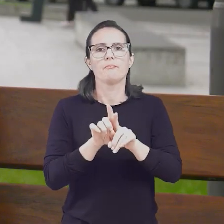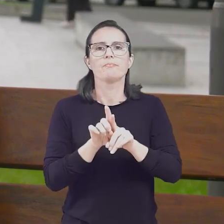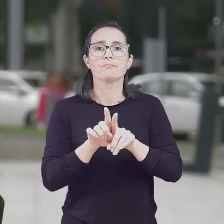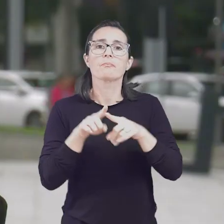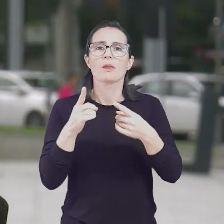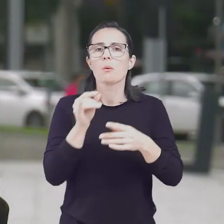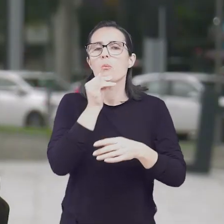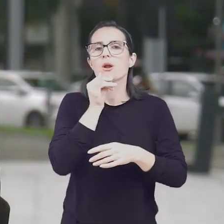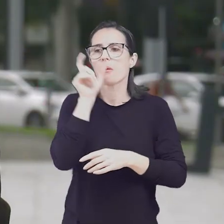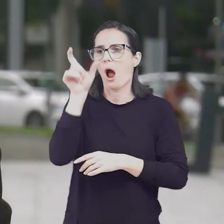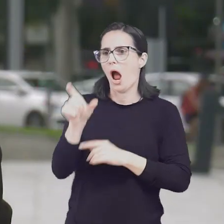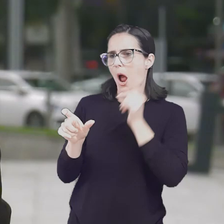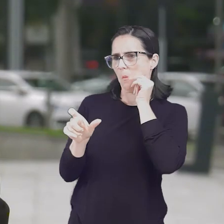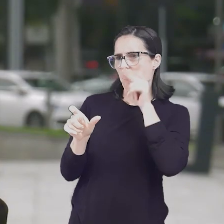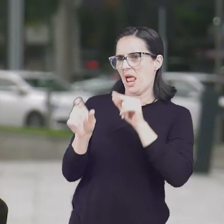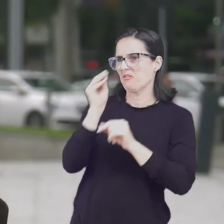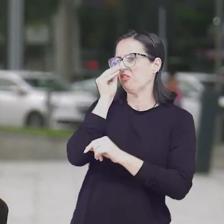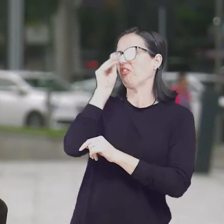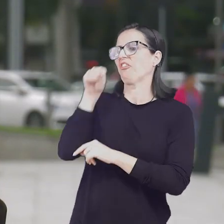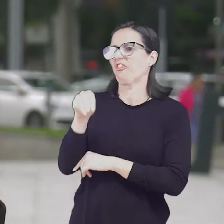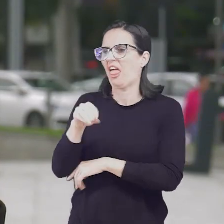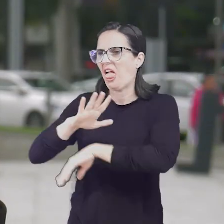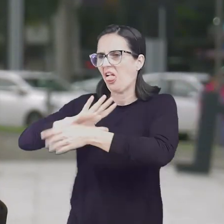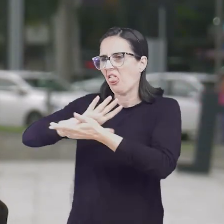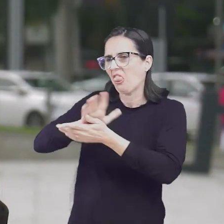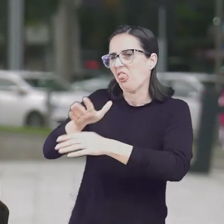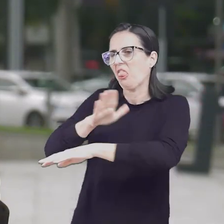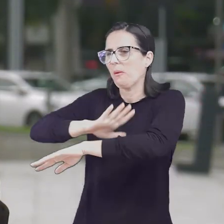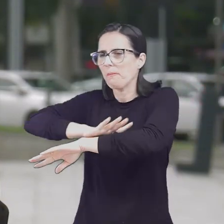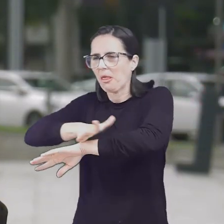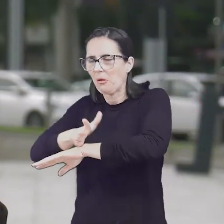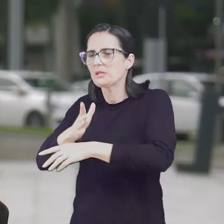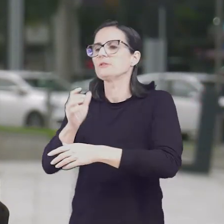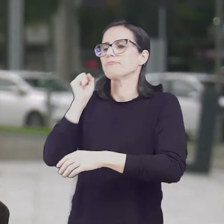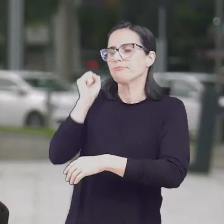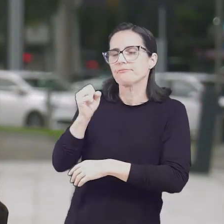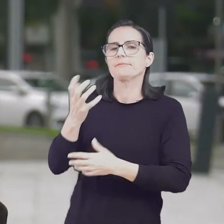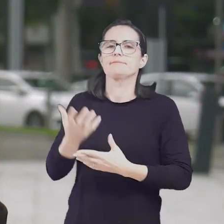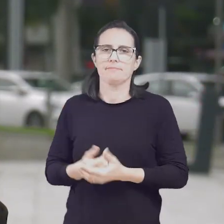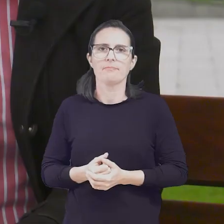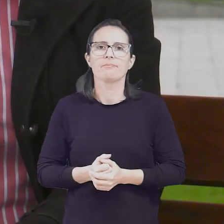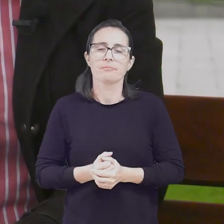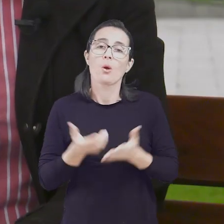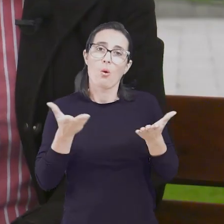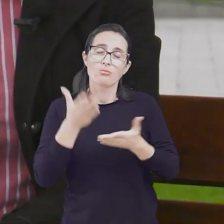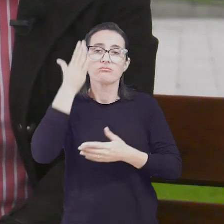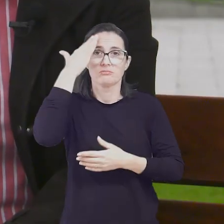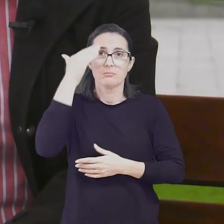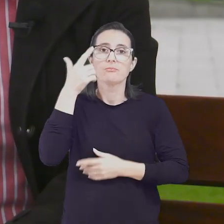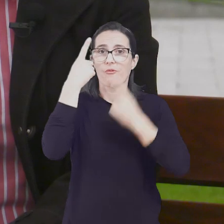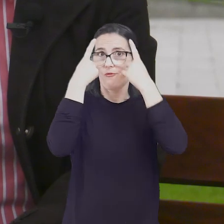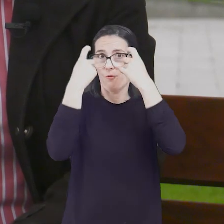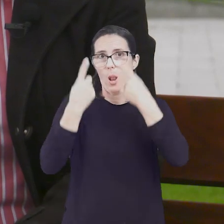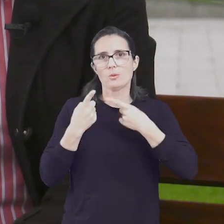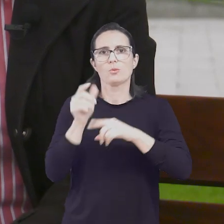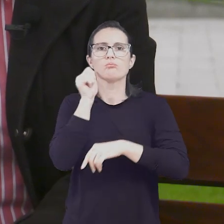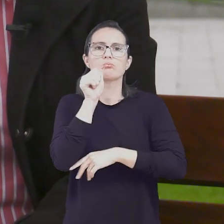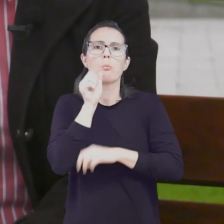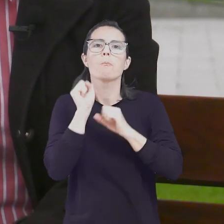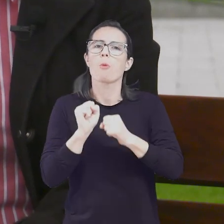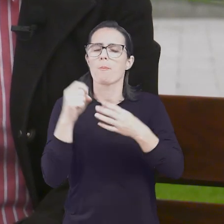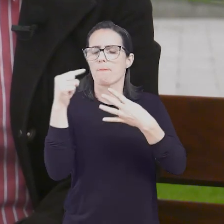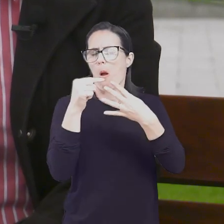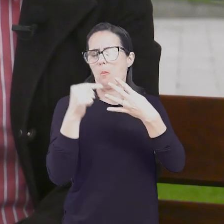doméstico, desde que motivado por menosprezo ou discriminação à condição de mulher. Atualmente, sabemos que a